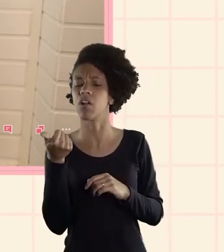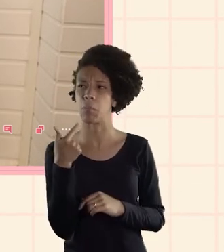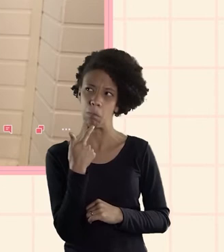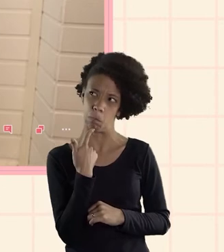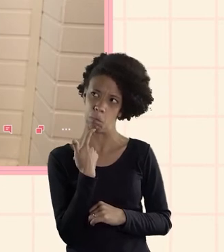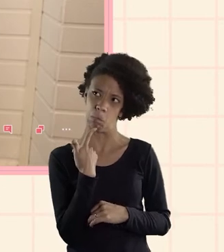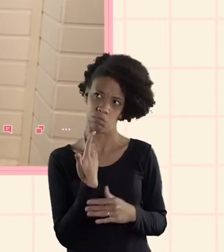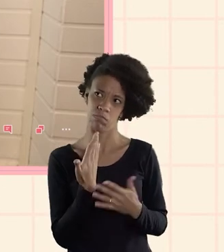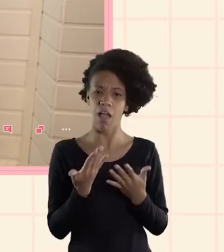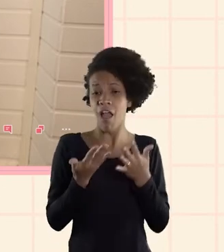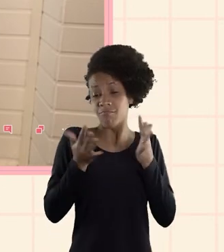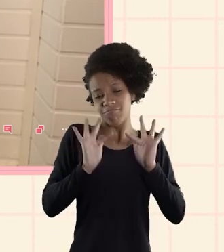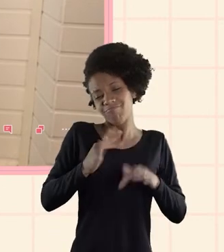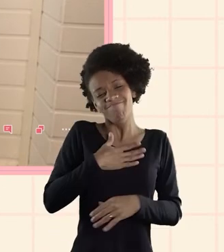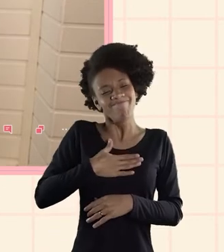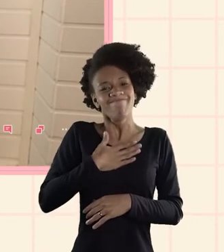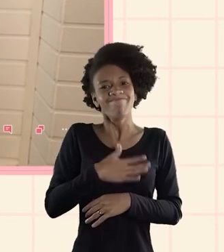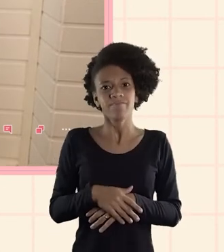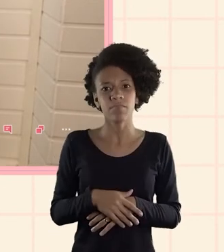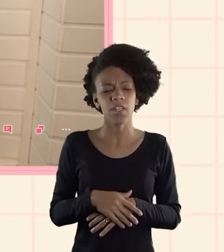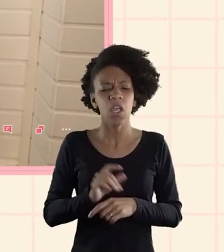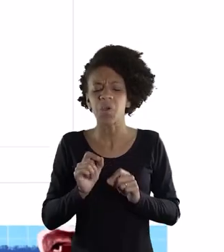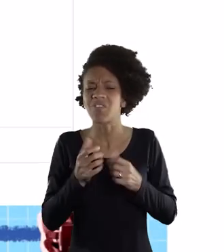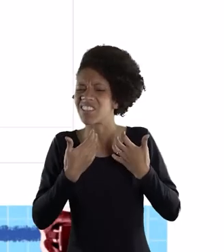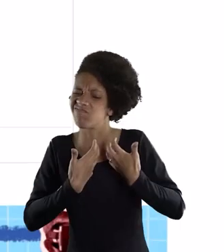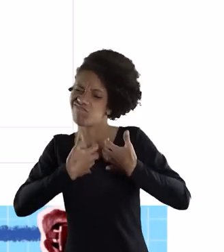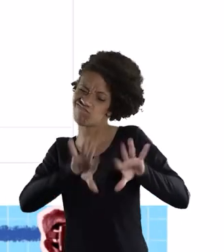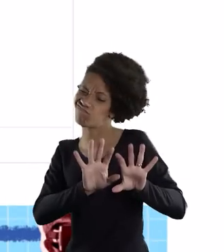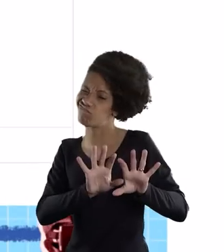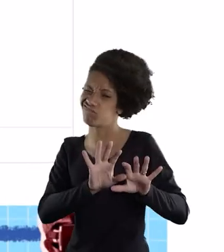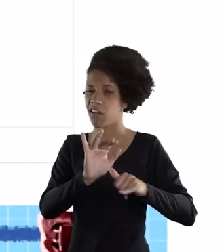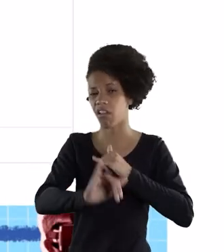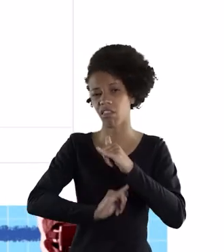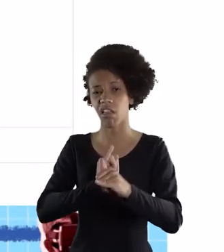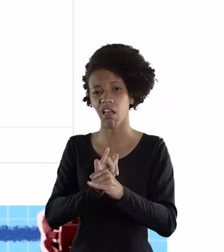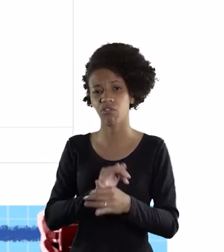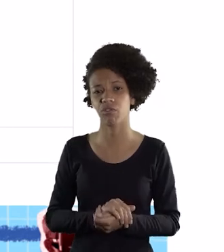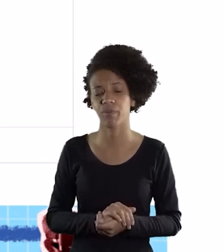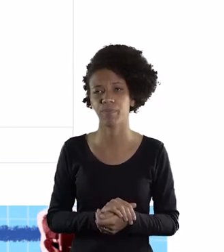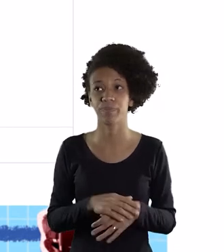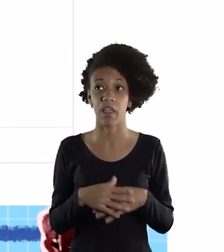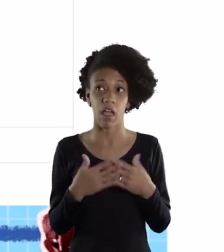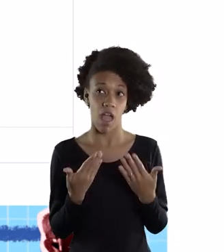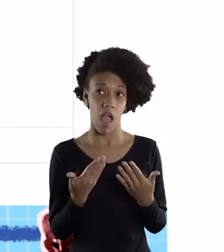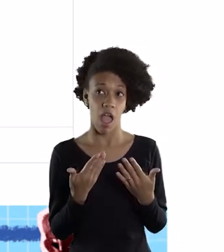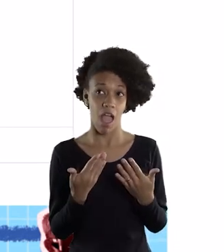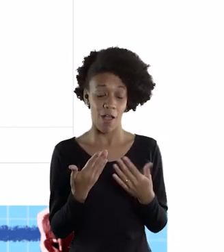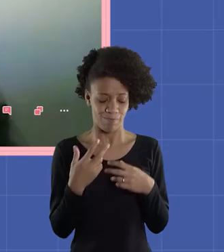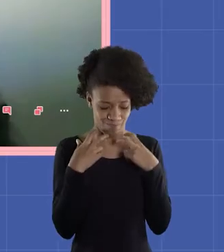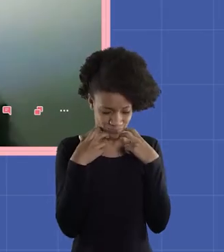você melhor? Melhor? Ficar feliz E o que você não acha legal na internet?